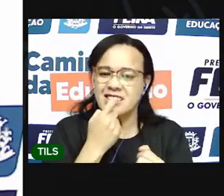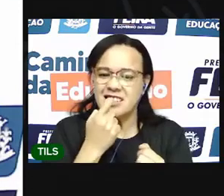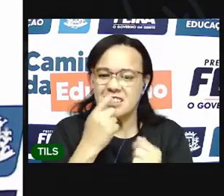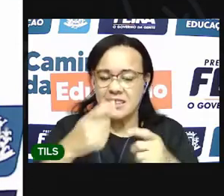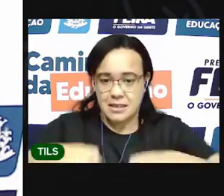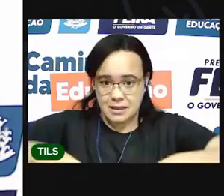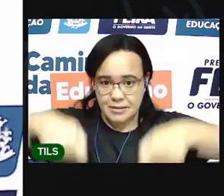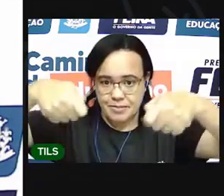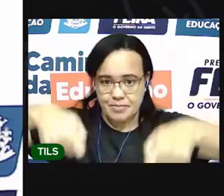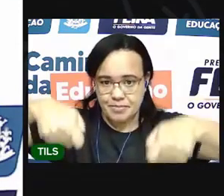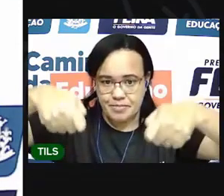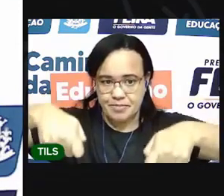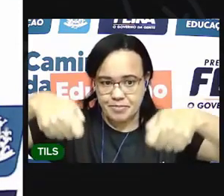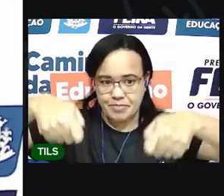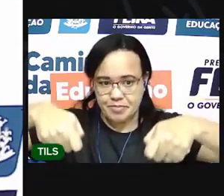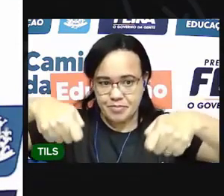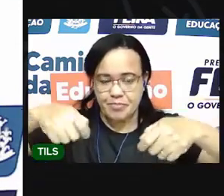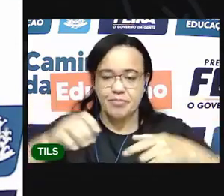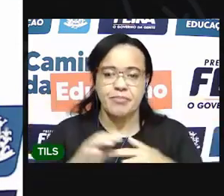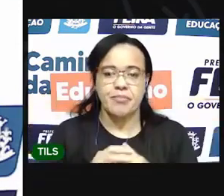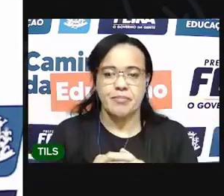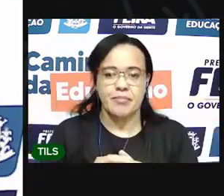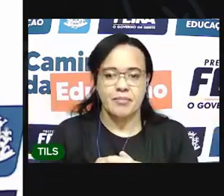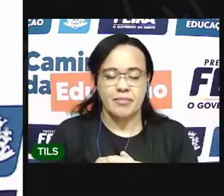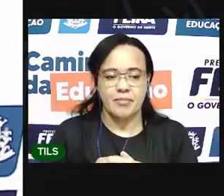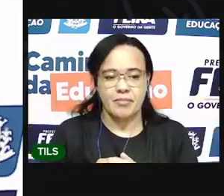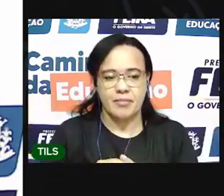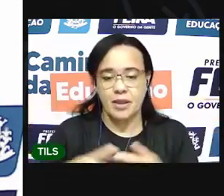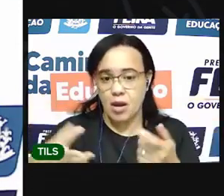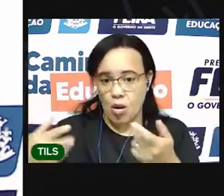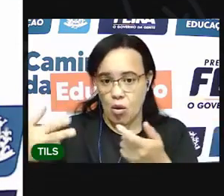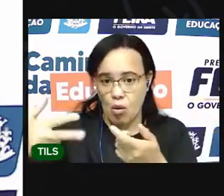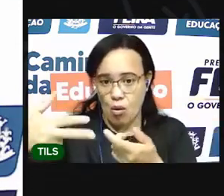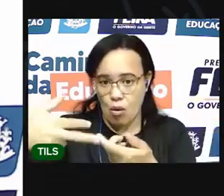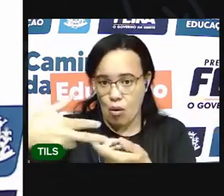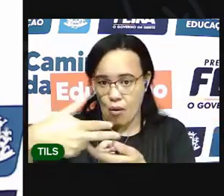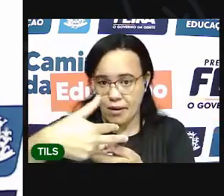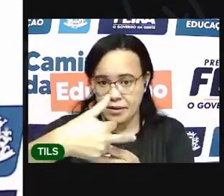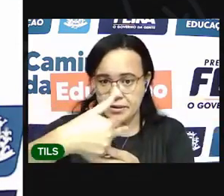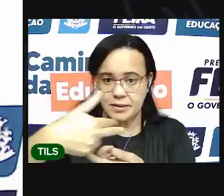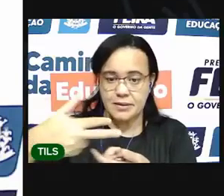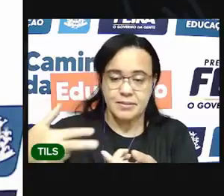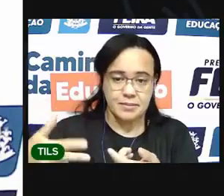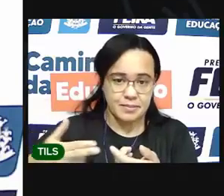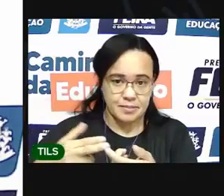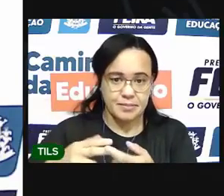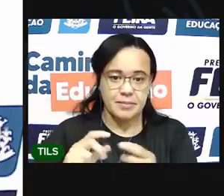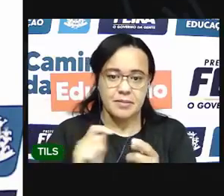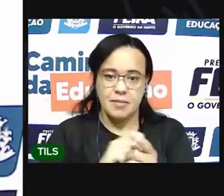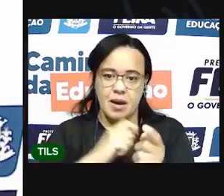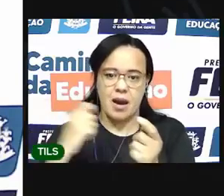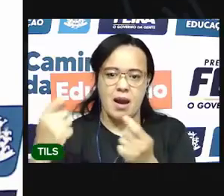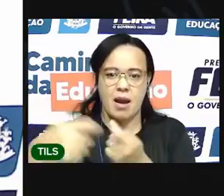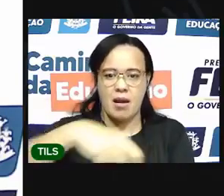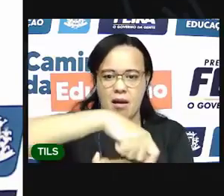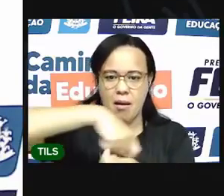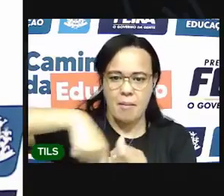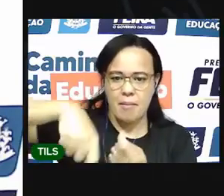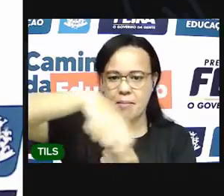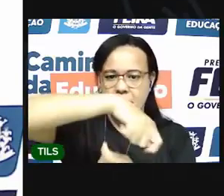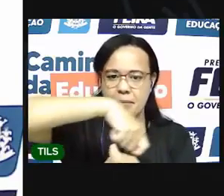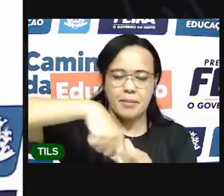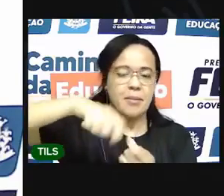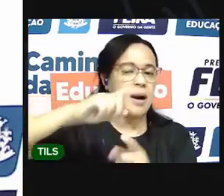recortar só essa parte da alça, para servir com um laço que você vai usar